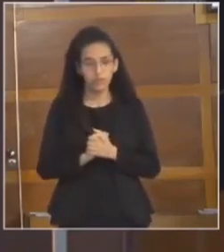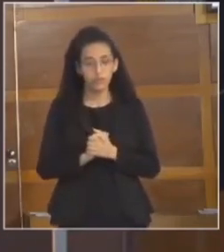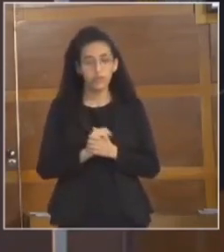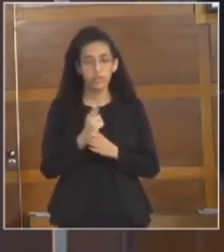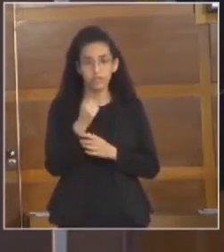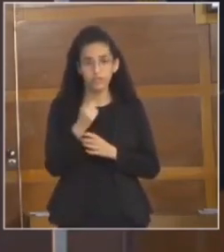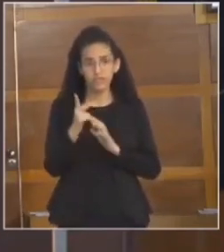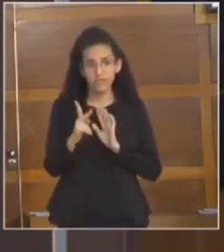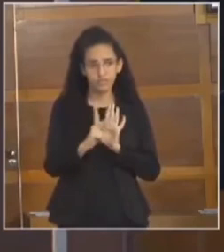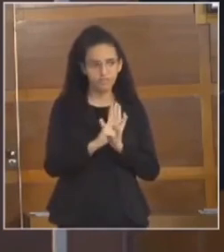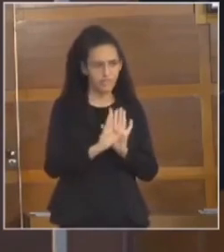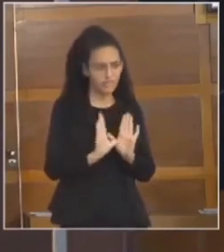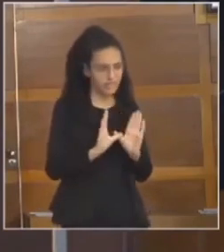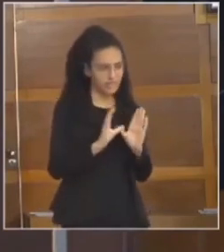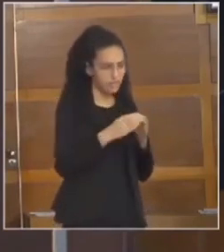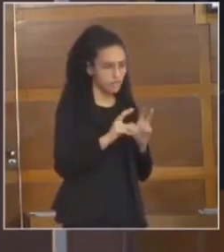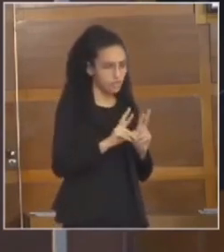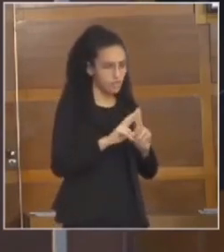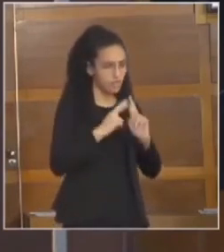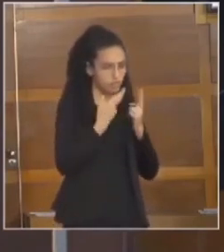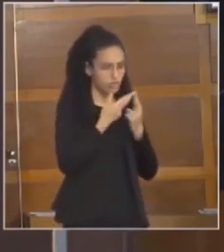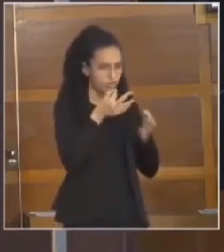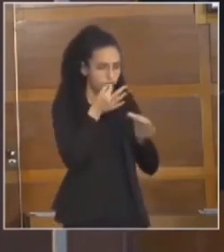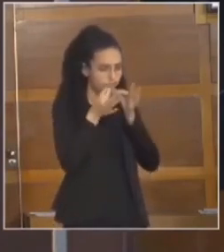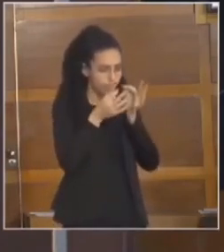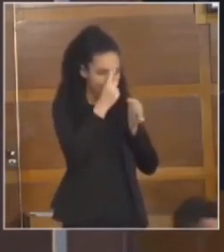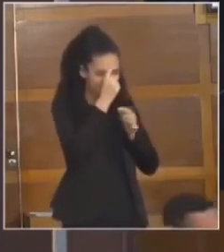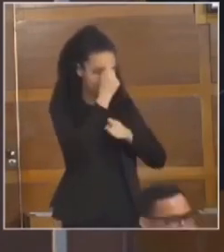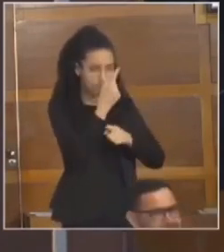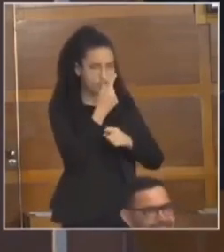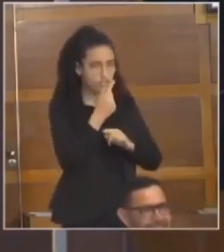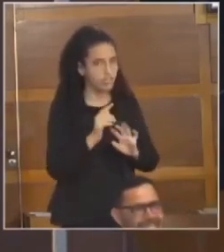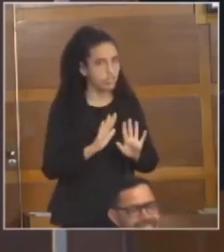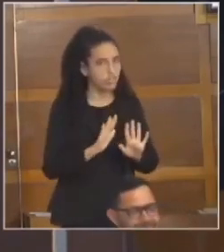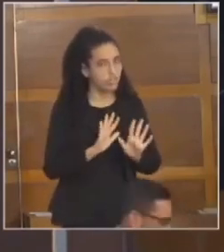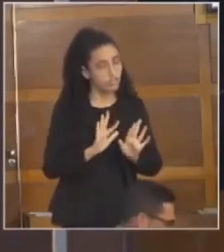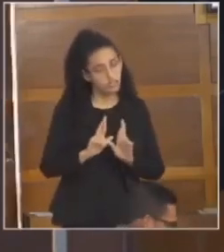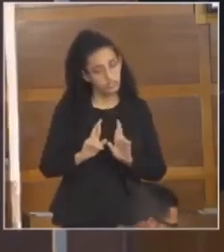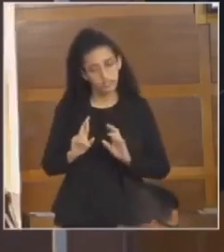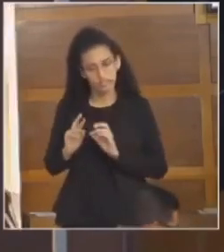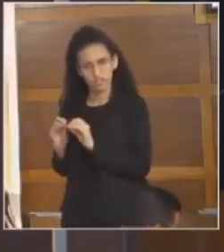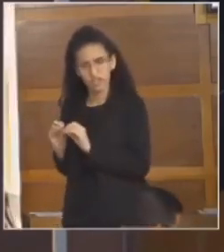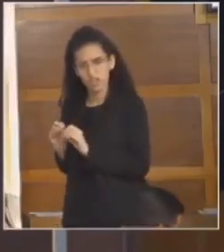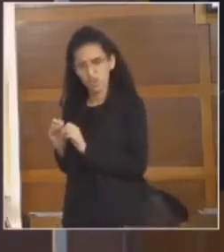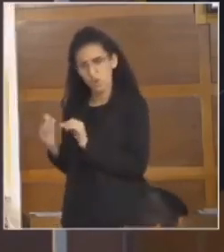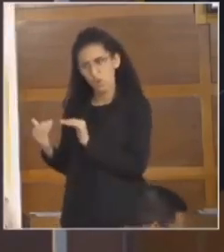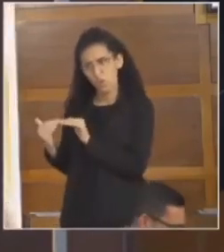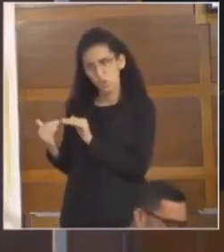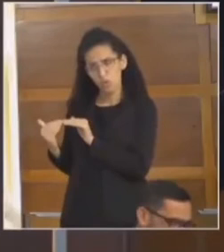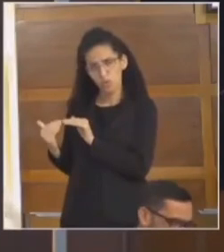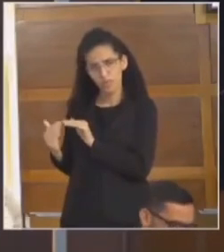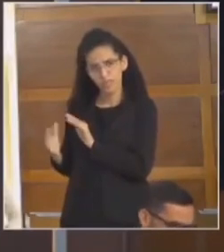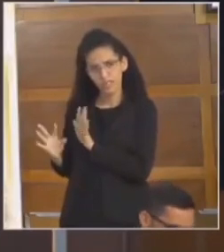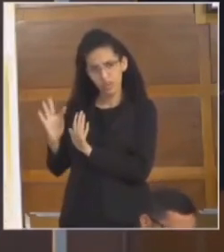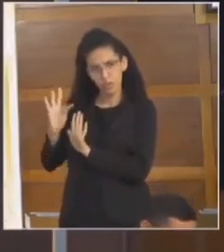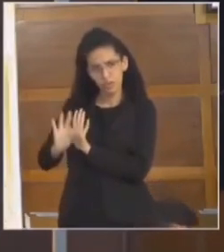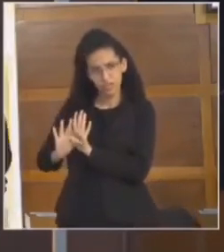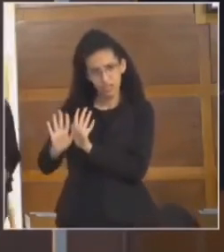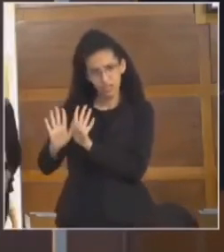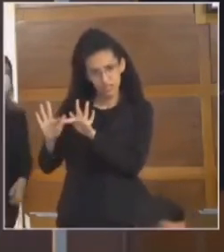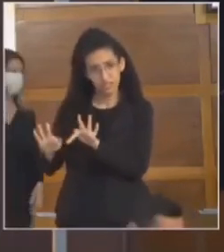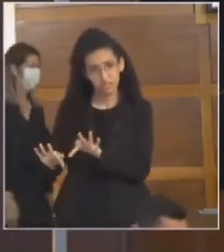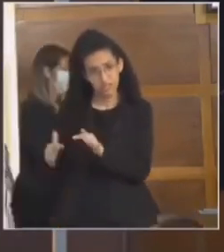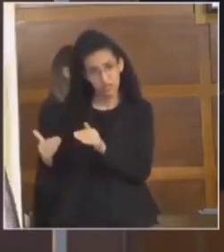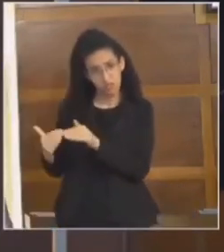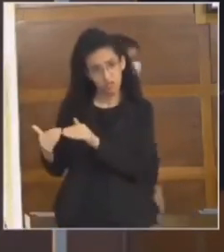é você participar de reuniões, levar ideias, sugestões. Outra coisa é você concordar com o texto final que foi decretado.